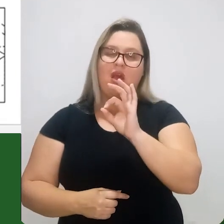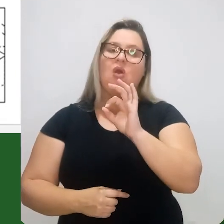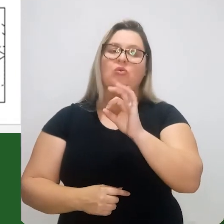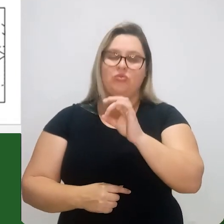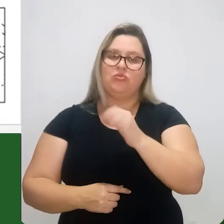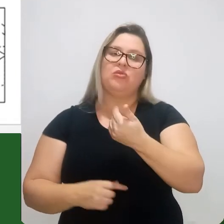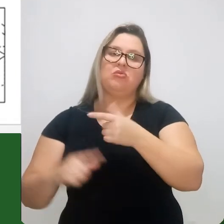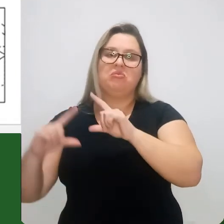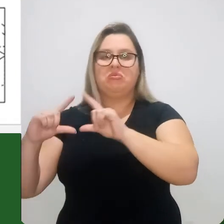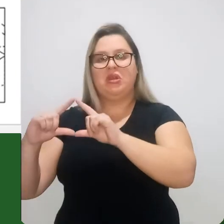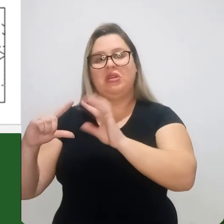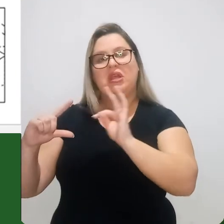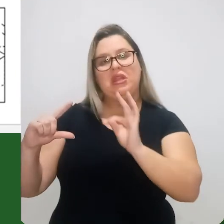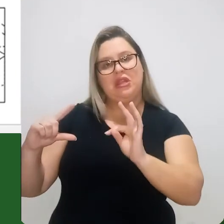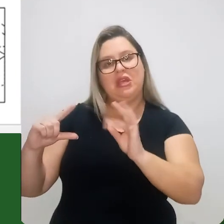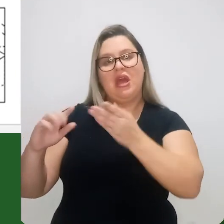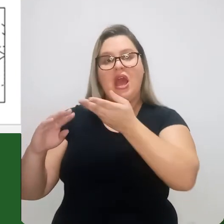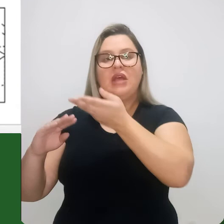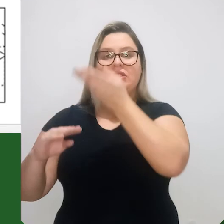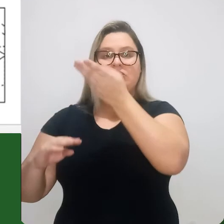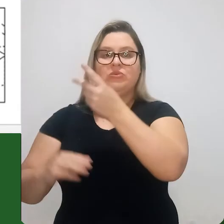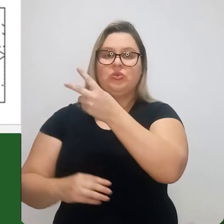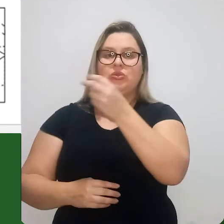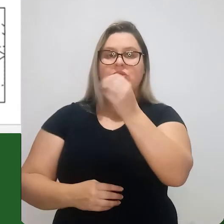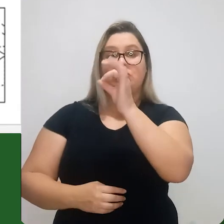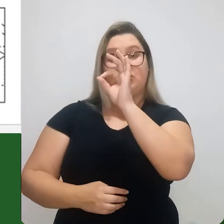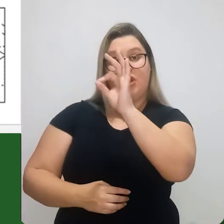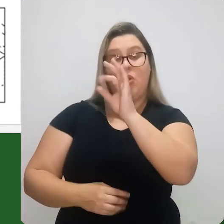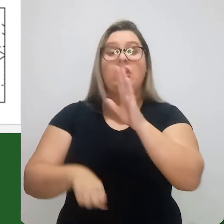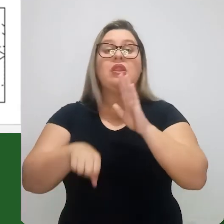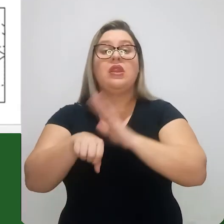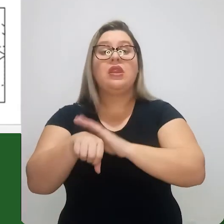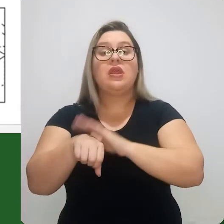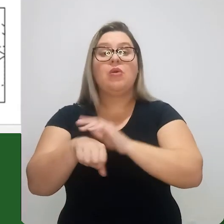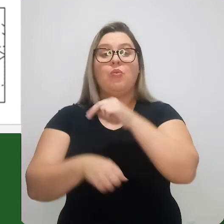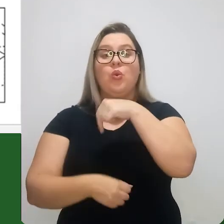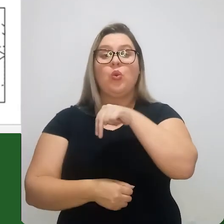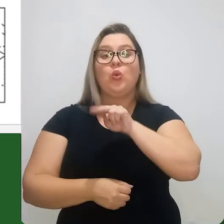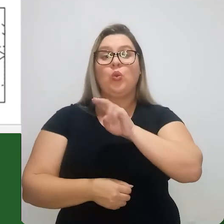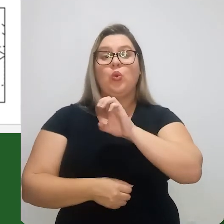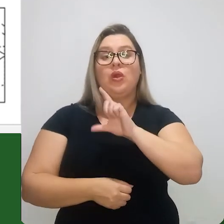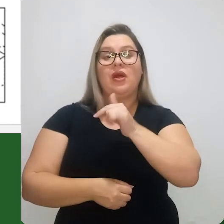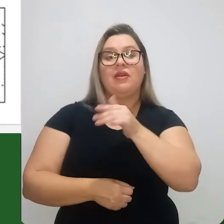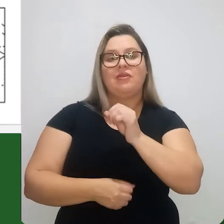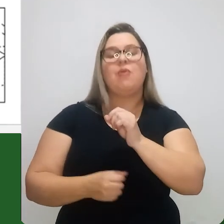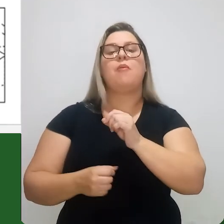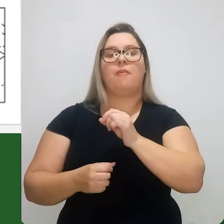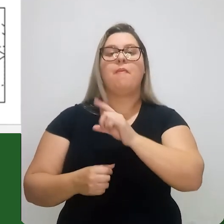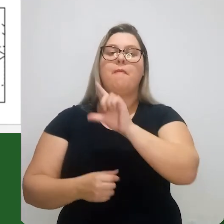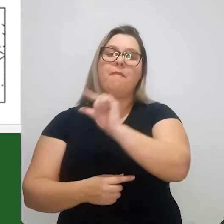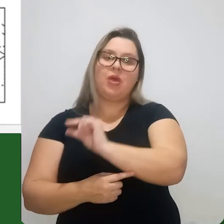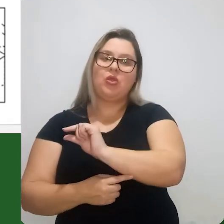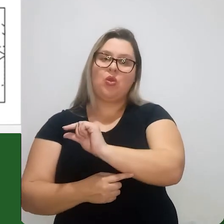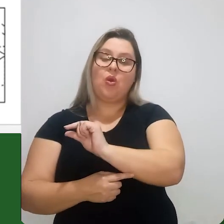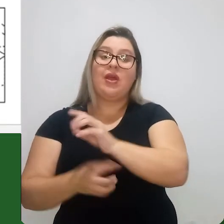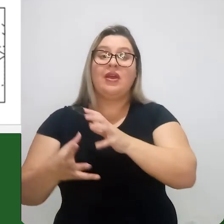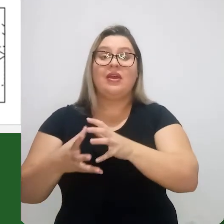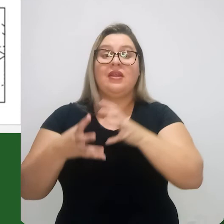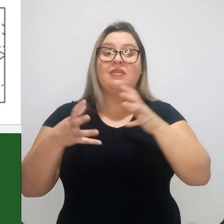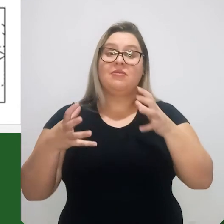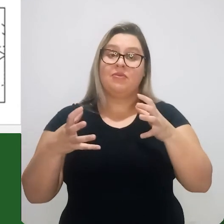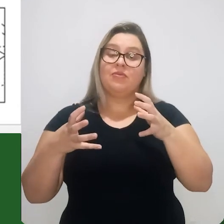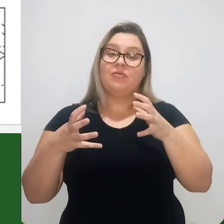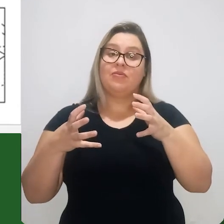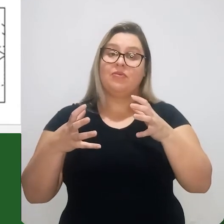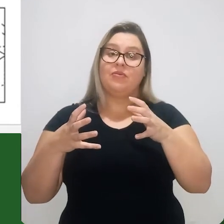ΔT um pouco acima de 200 graus, o tempo de nucleação ele é menor, já que o super resfriamento é